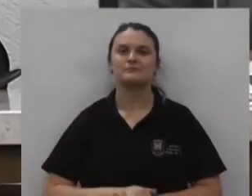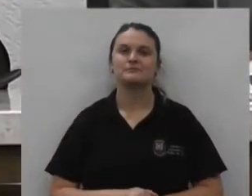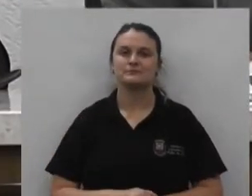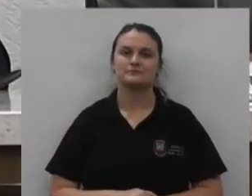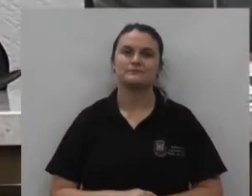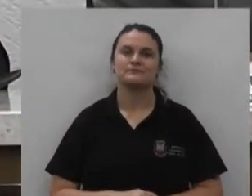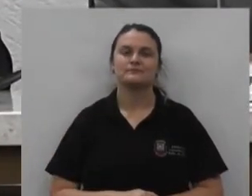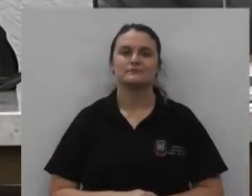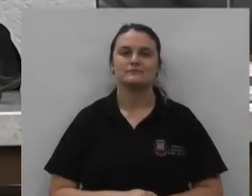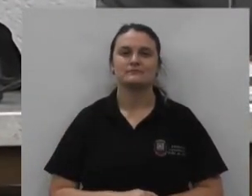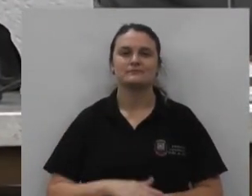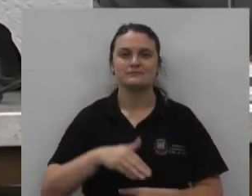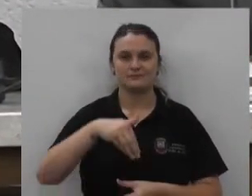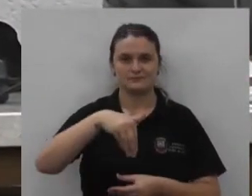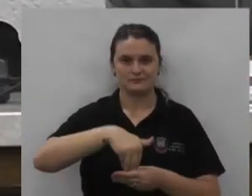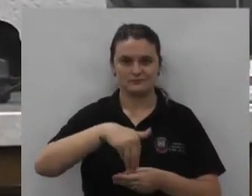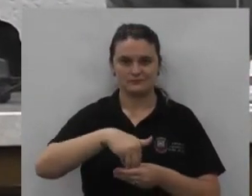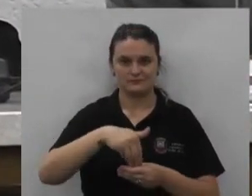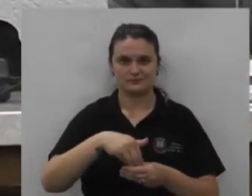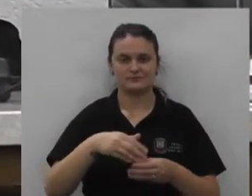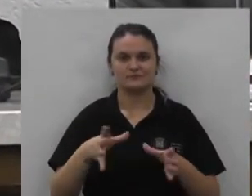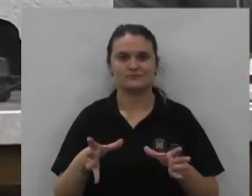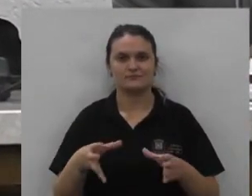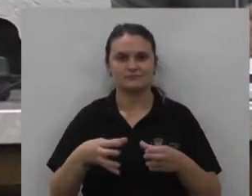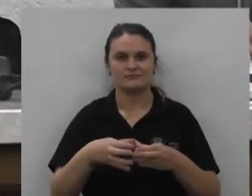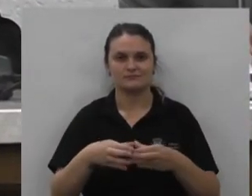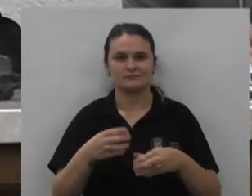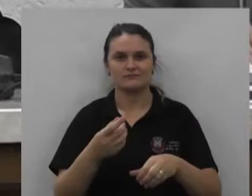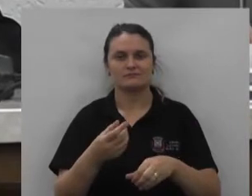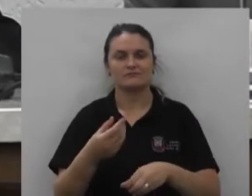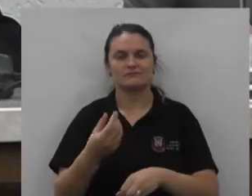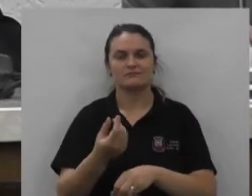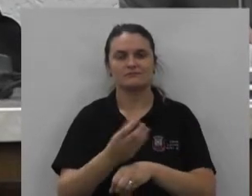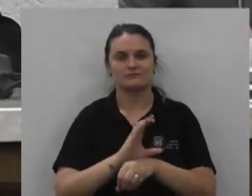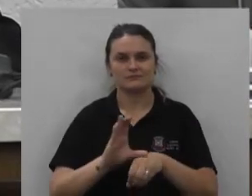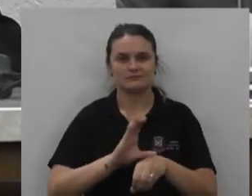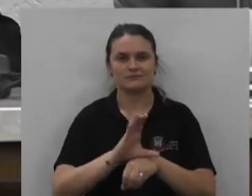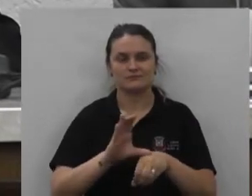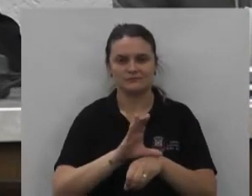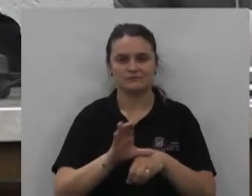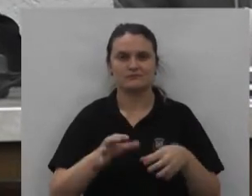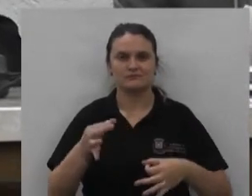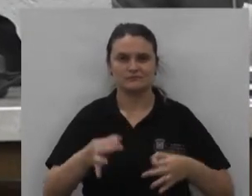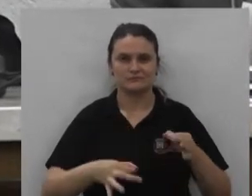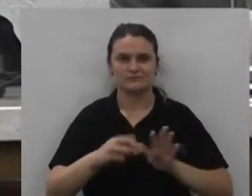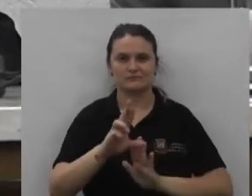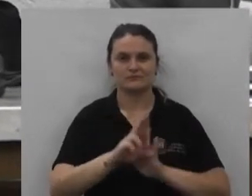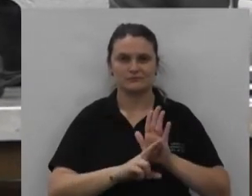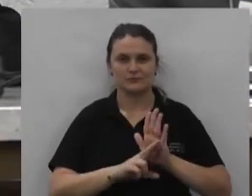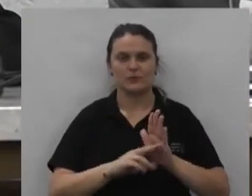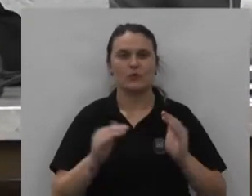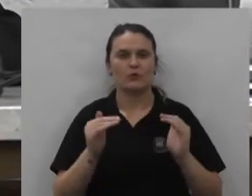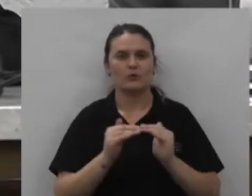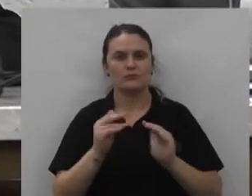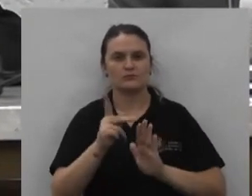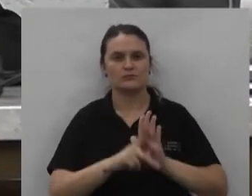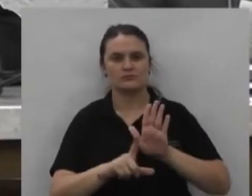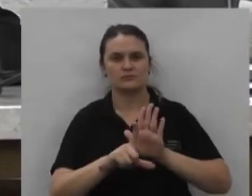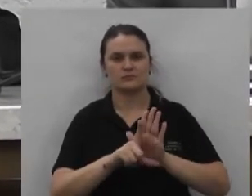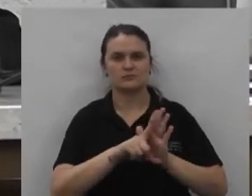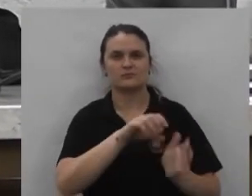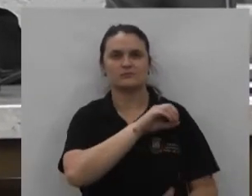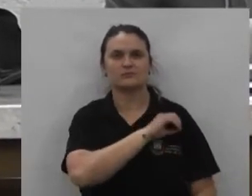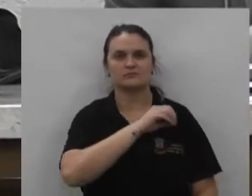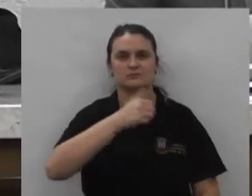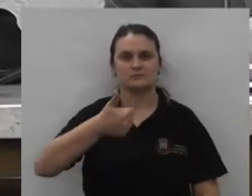votação do parecer fundamentado da comissão de constituição justiça e redação final favorável ao projeto de lei ordinária